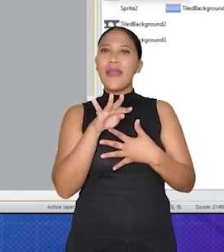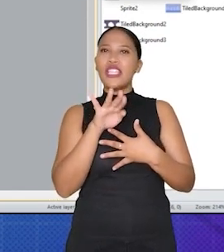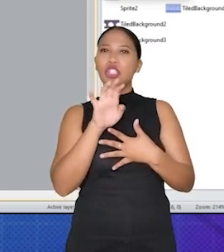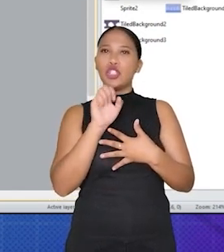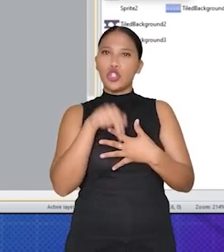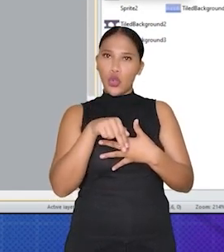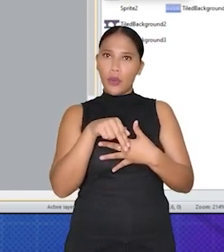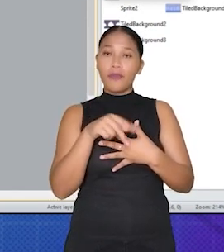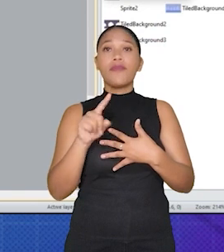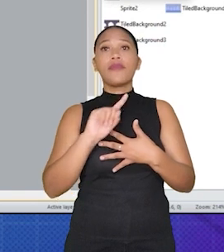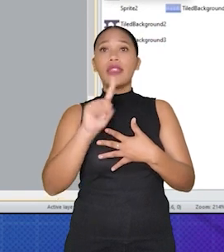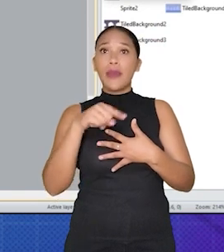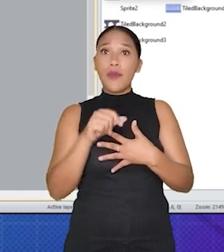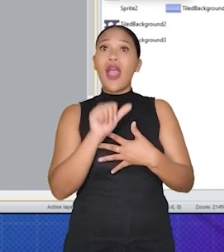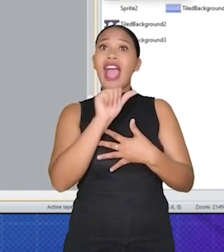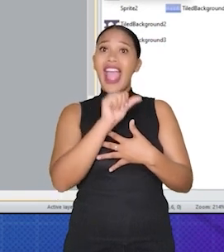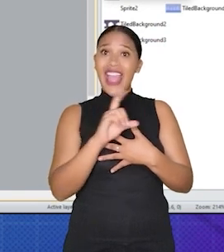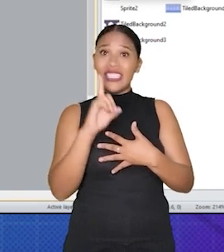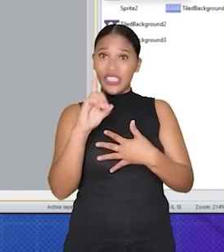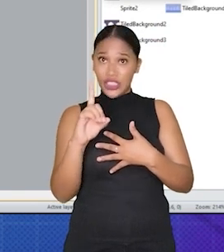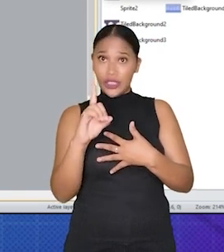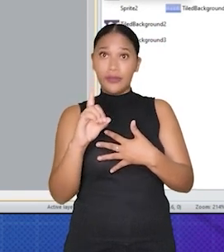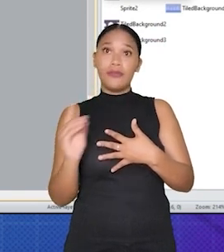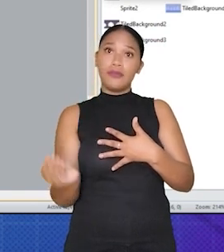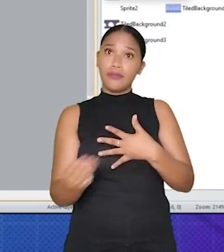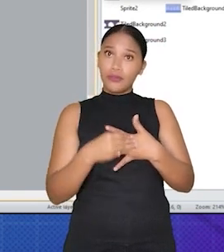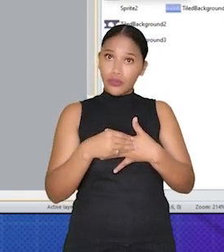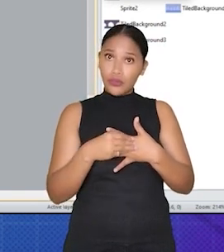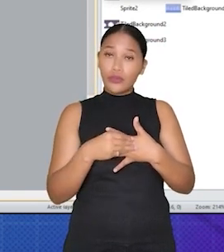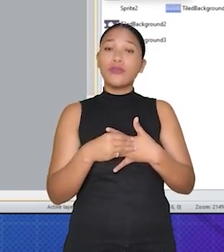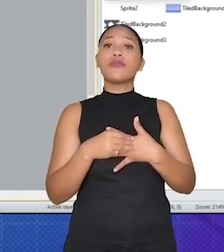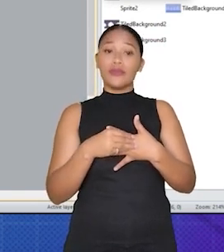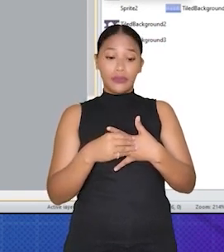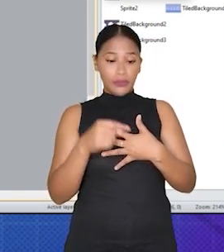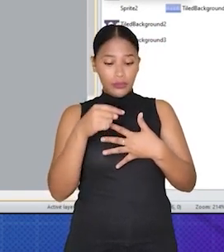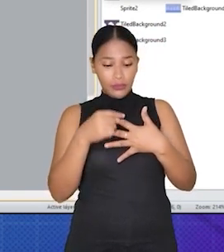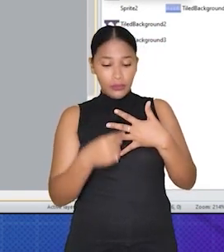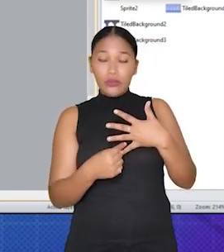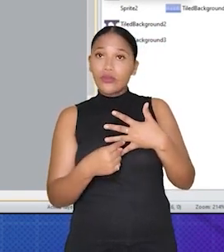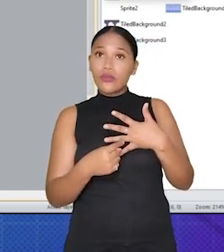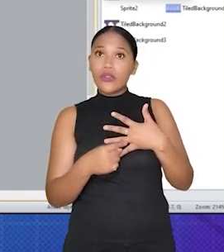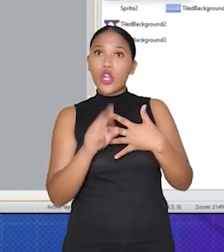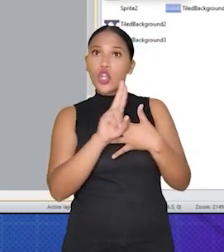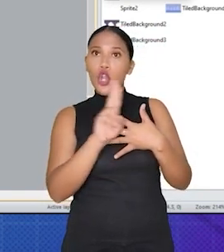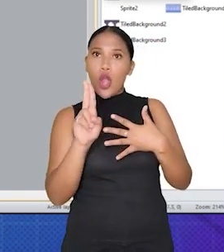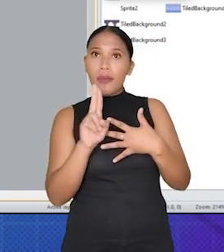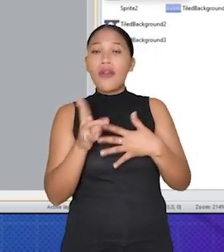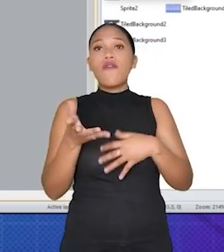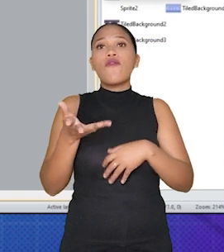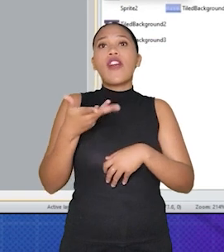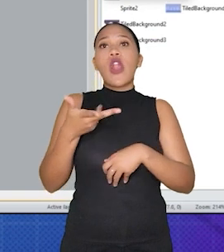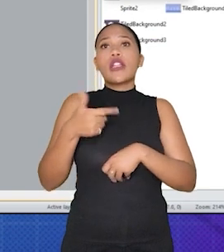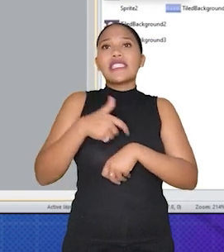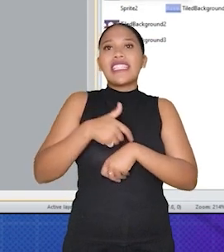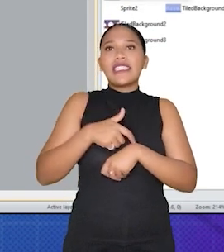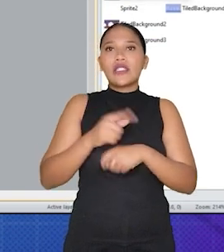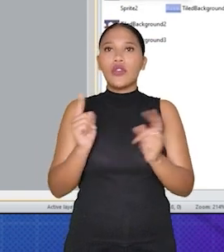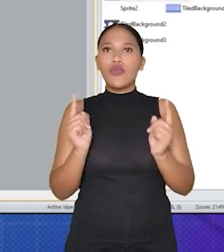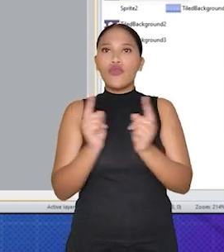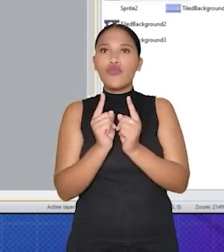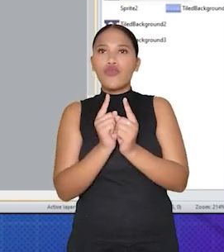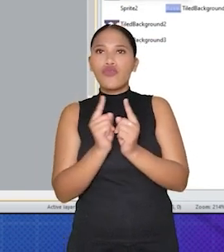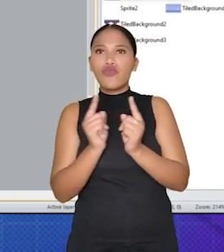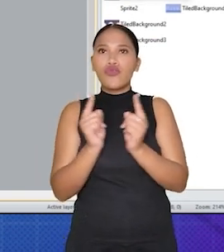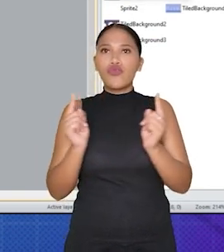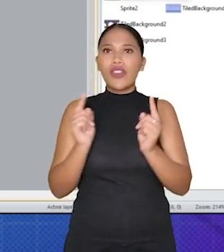Animações, e em seguida em Add Animation, Adicionar Animação. Nomeie a animação e defina a velocidade de reprodução